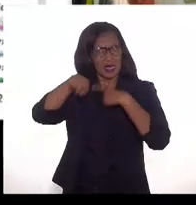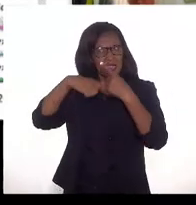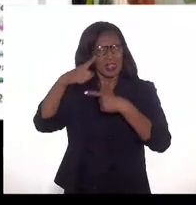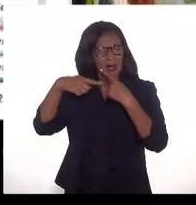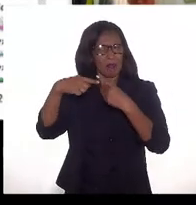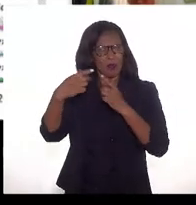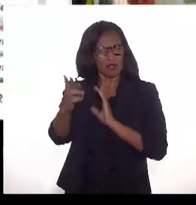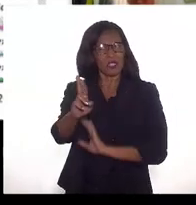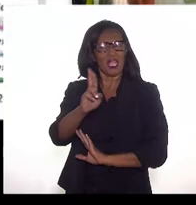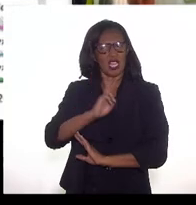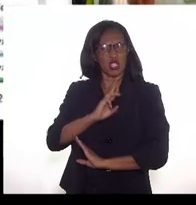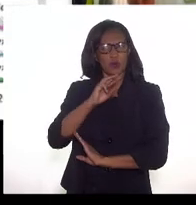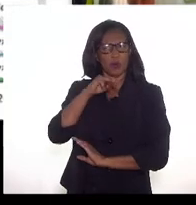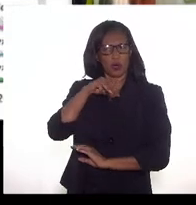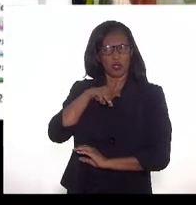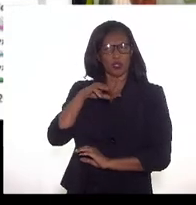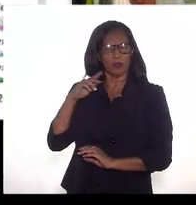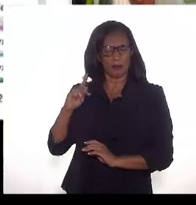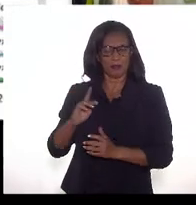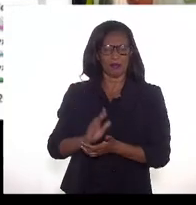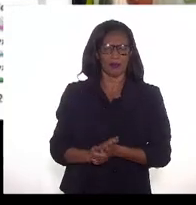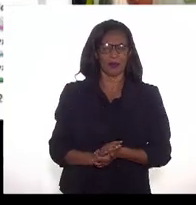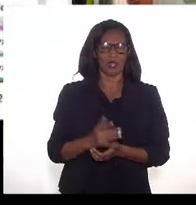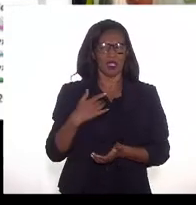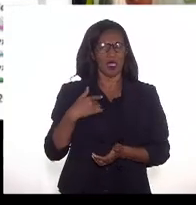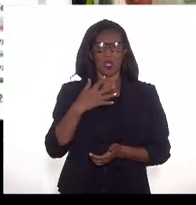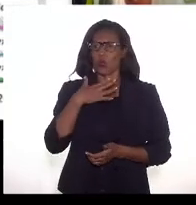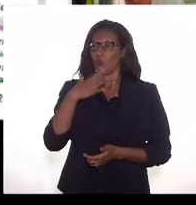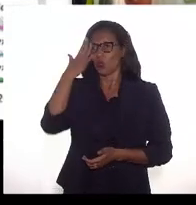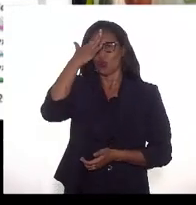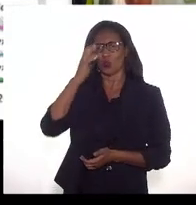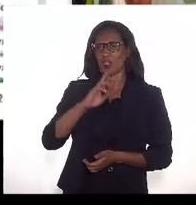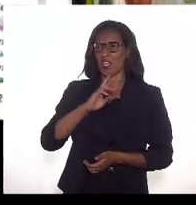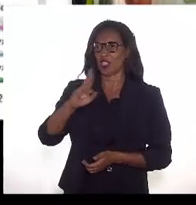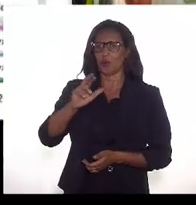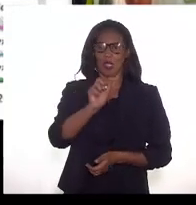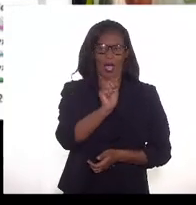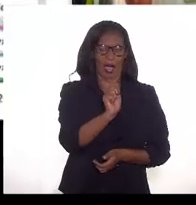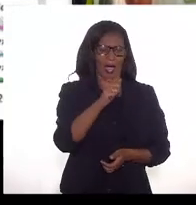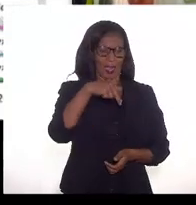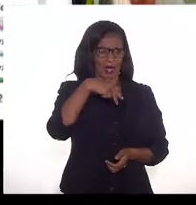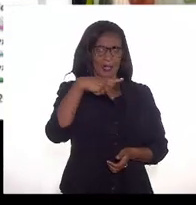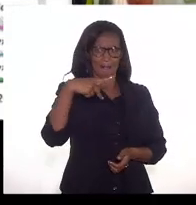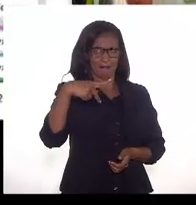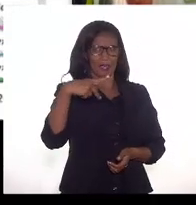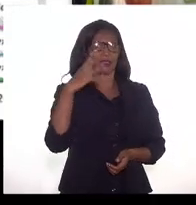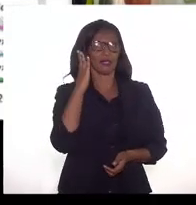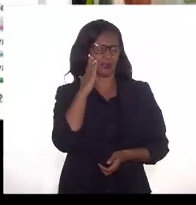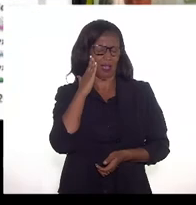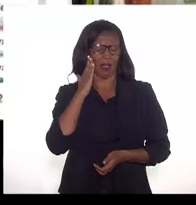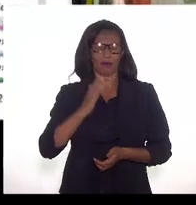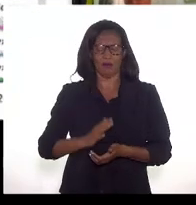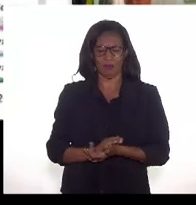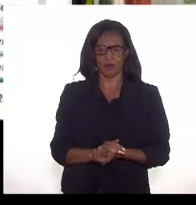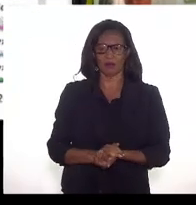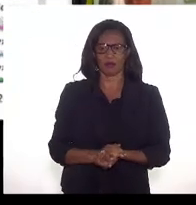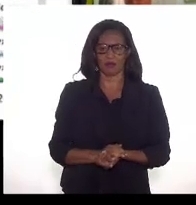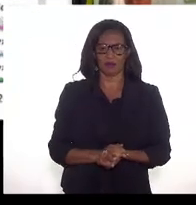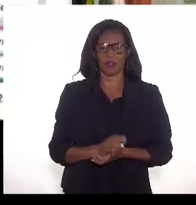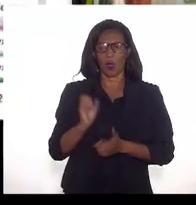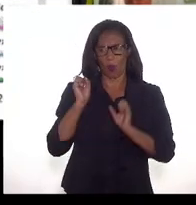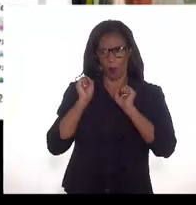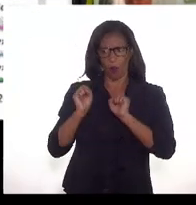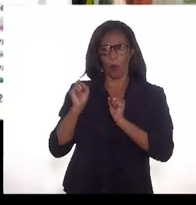por favor. A gente pode tentar levantar também, mas eu não sei responder agora. A NP está presente, eu não respondo. Está ok. Continua.